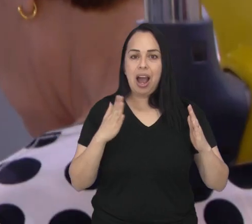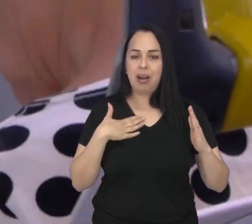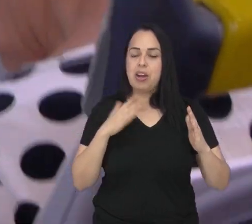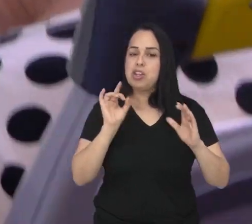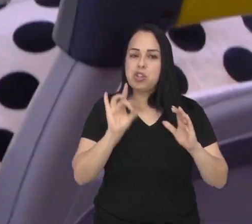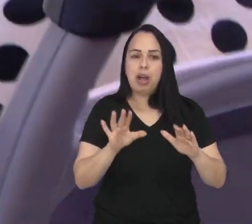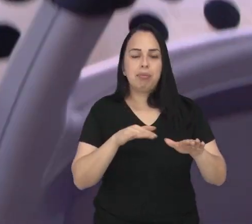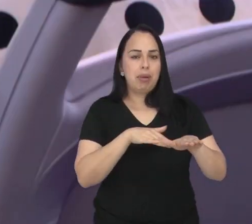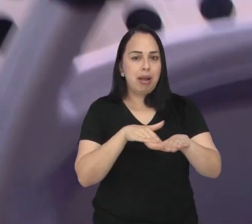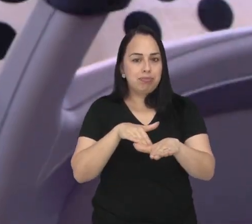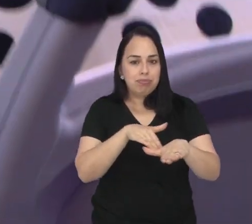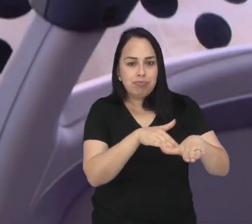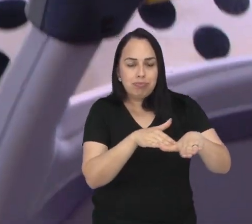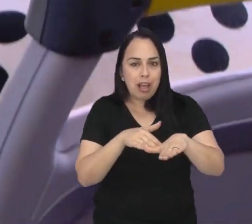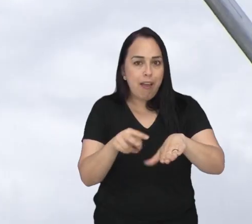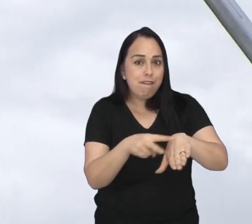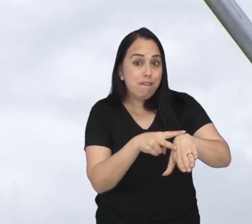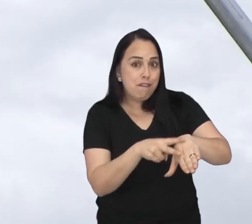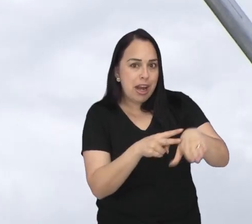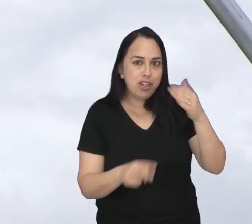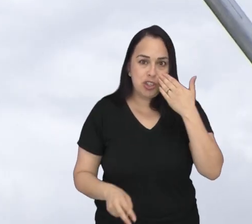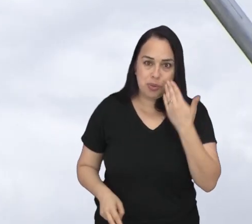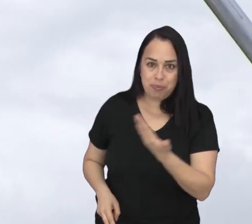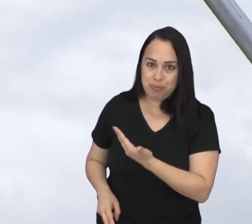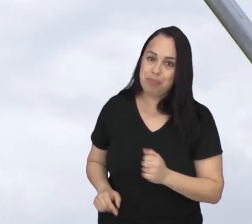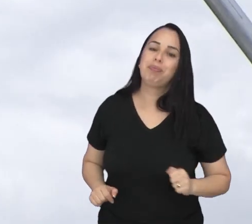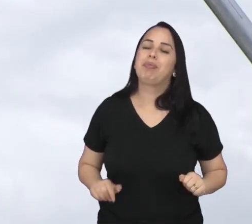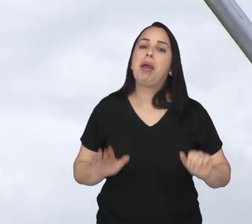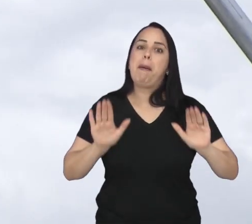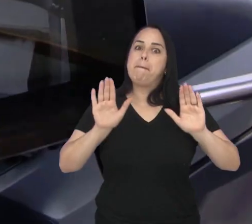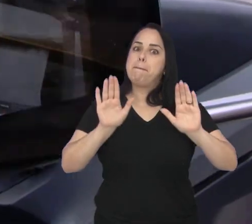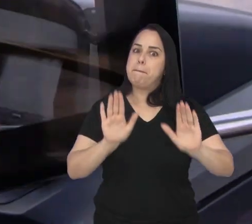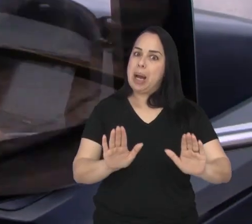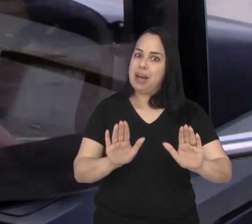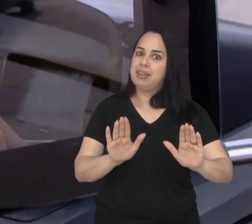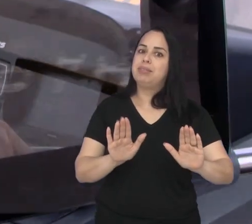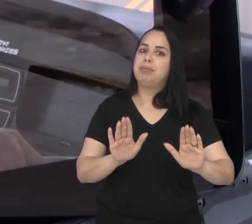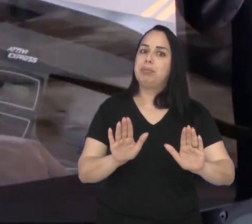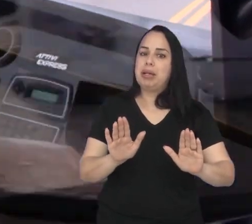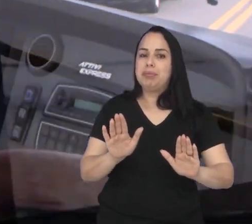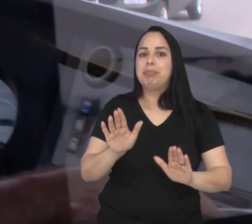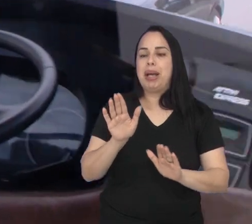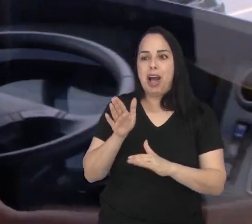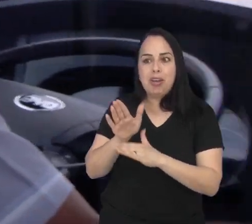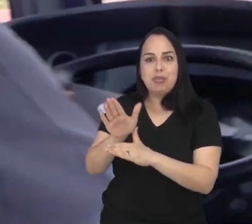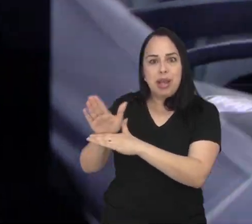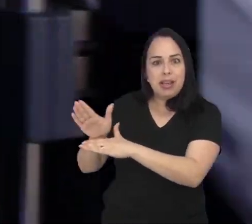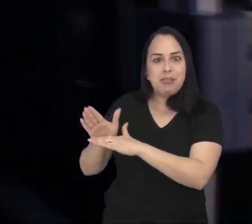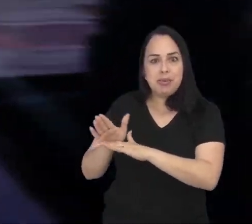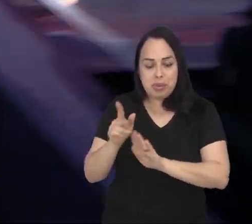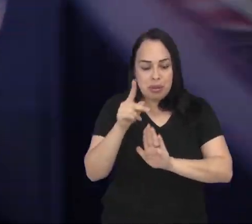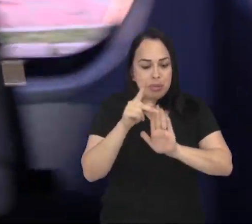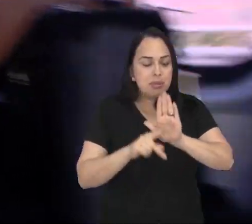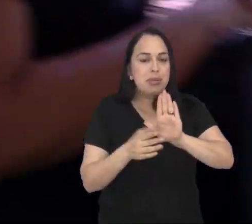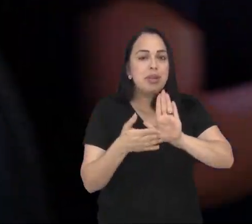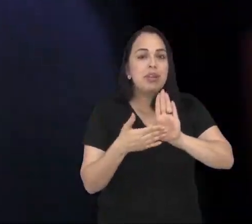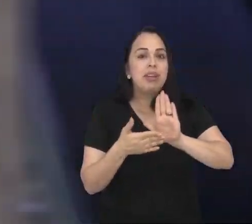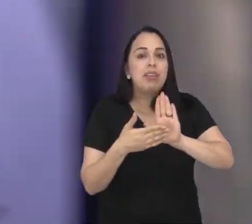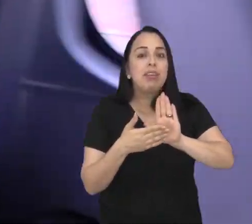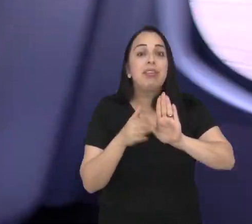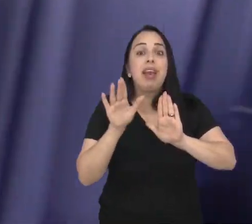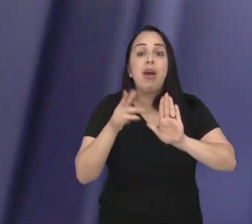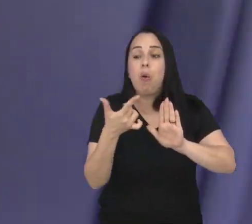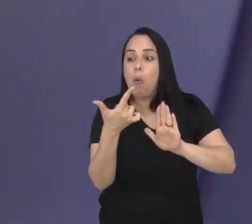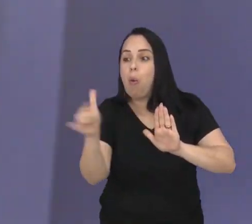possibilidade está disponível apenas para os veículos da linha verde. Mas, para atender ainda mais pessoas, o projeto também